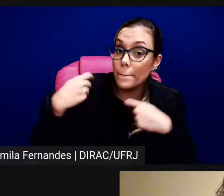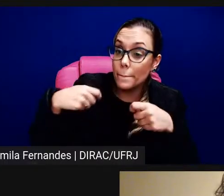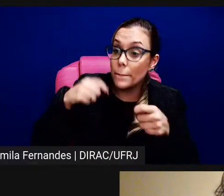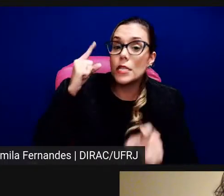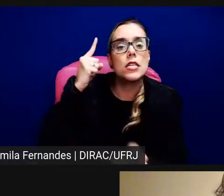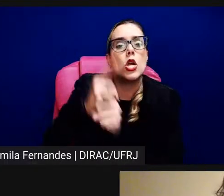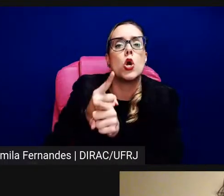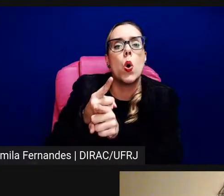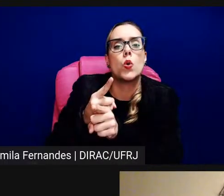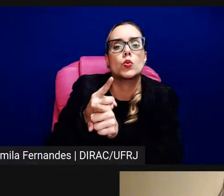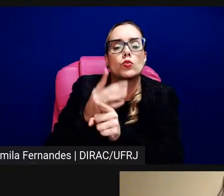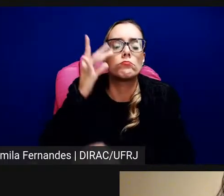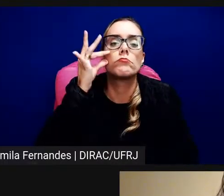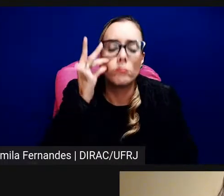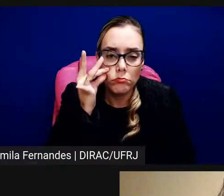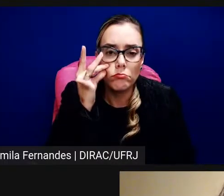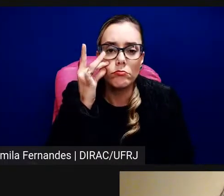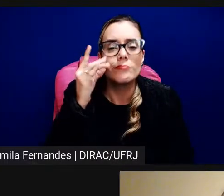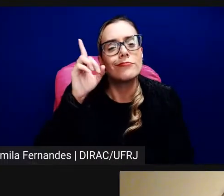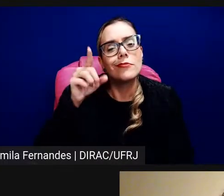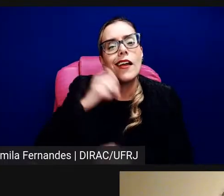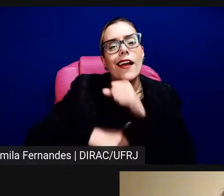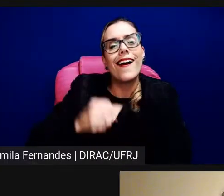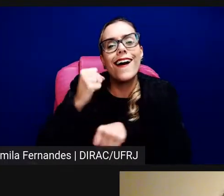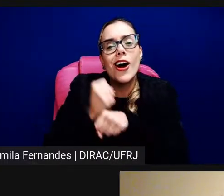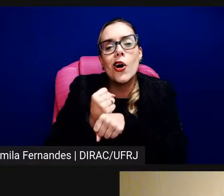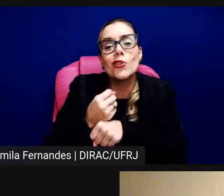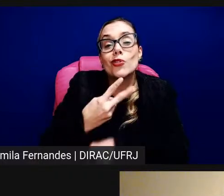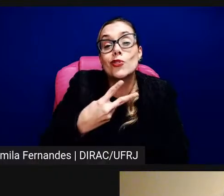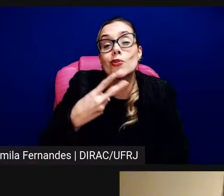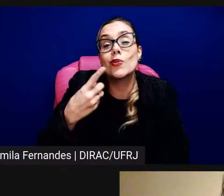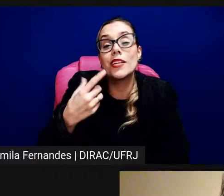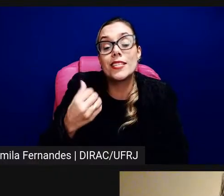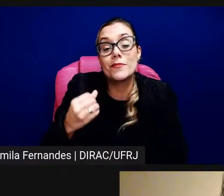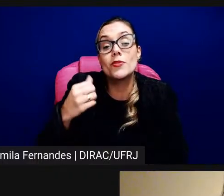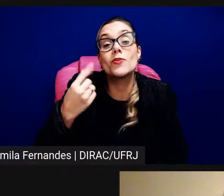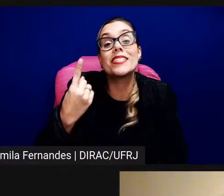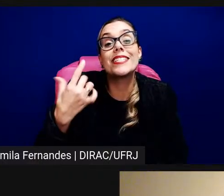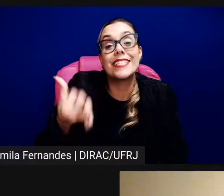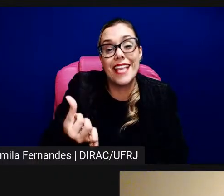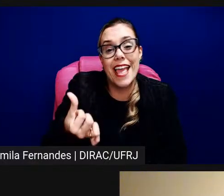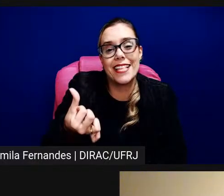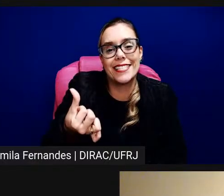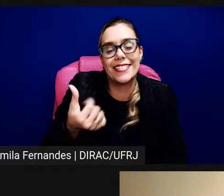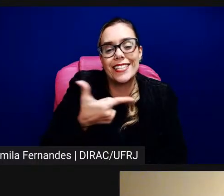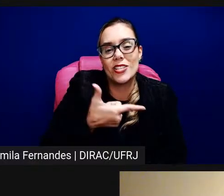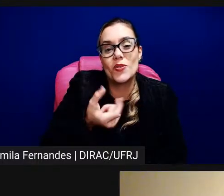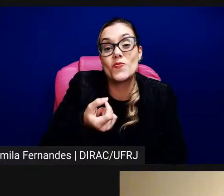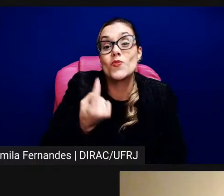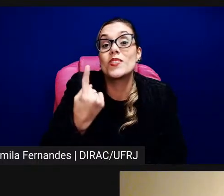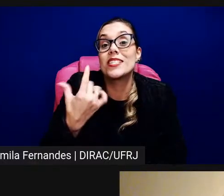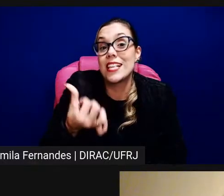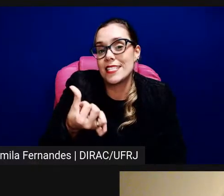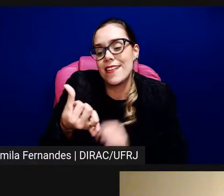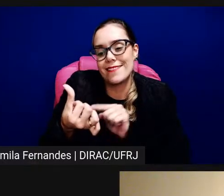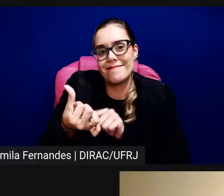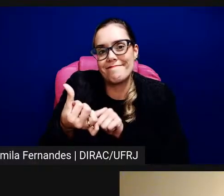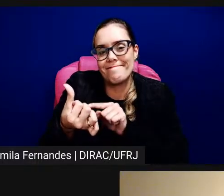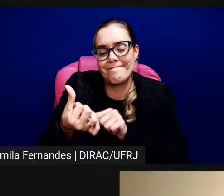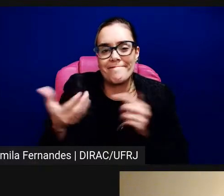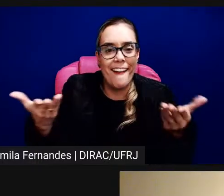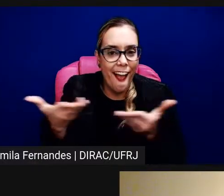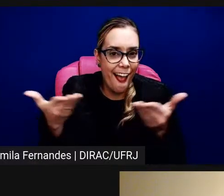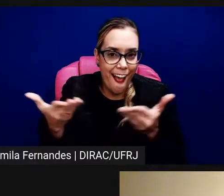porque isso era 2016 também, né, eu acho que as coisas se transformaram muito agora, a gente está muito mais digital ainda, né,